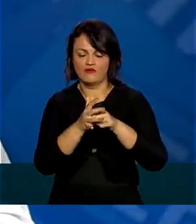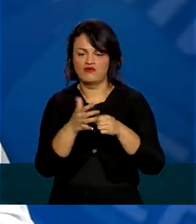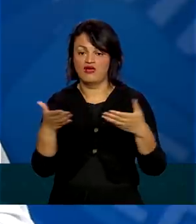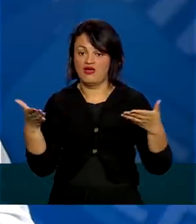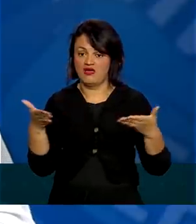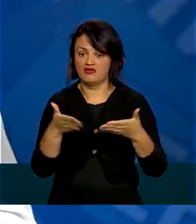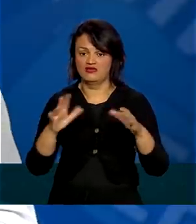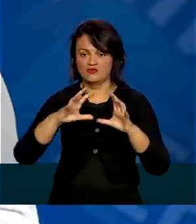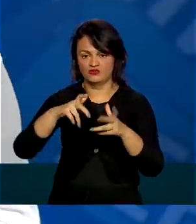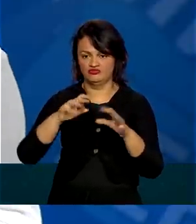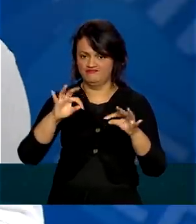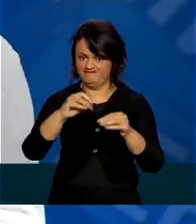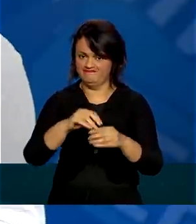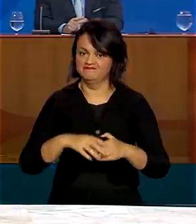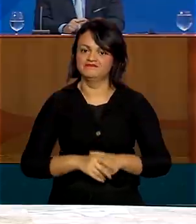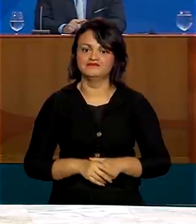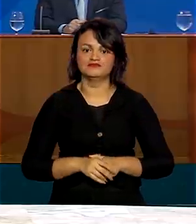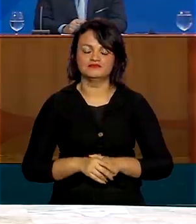aqui e no mundo.